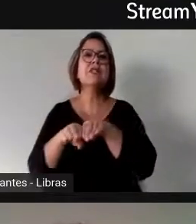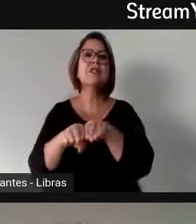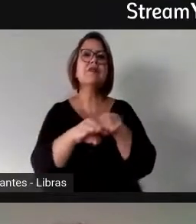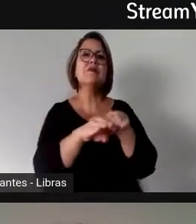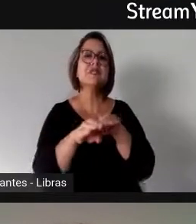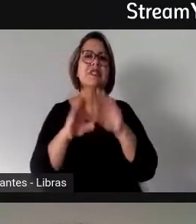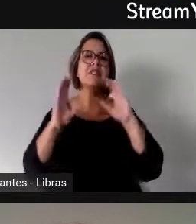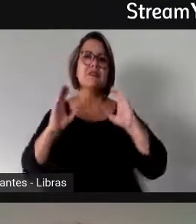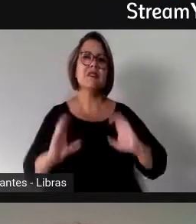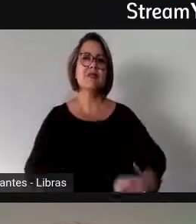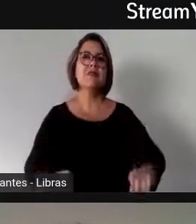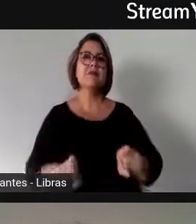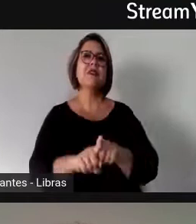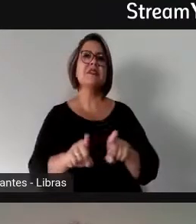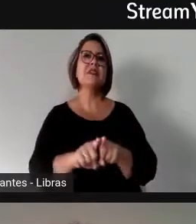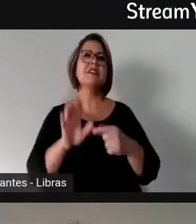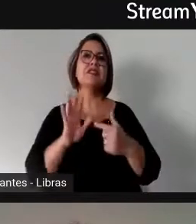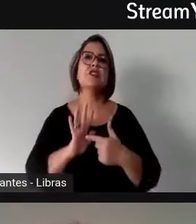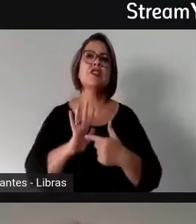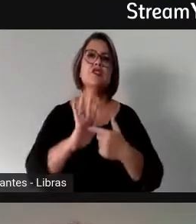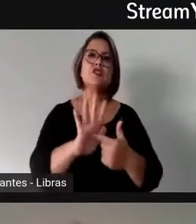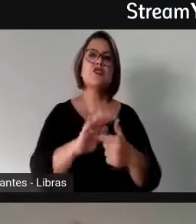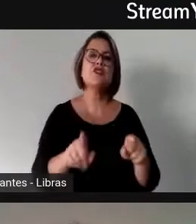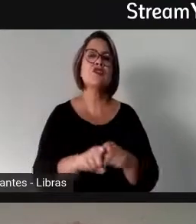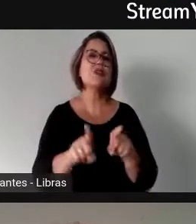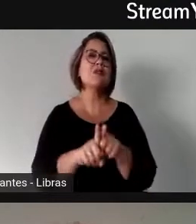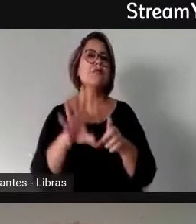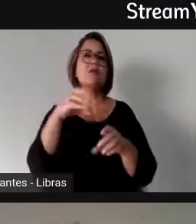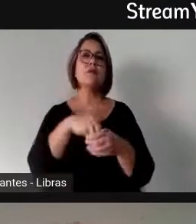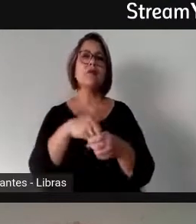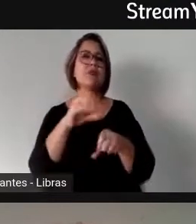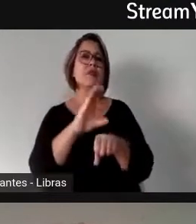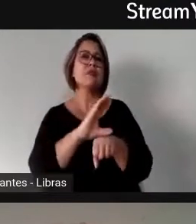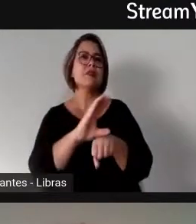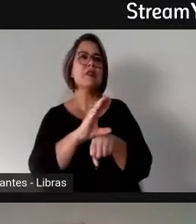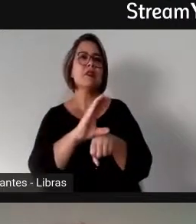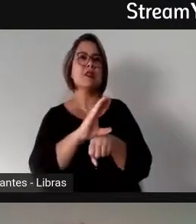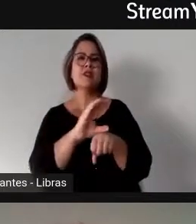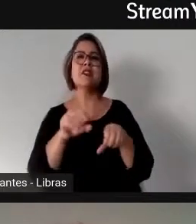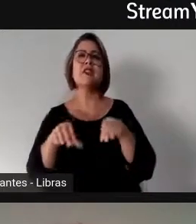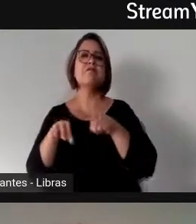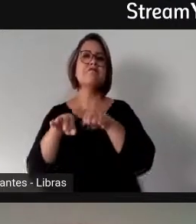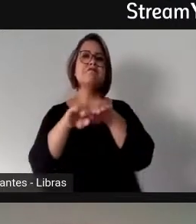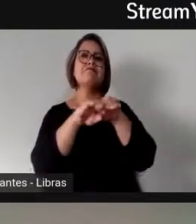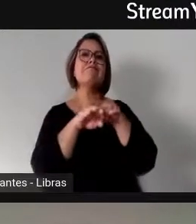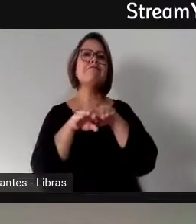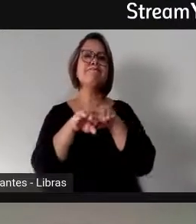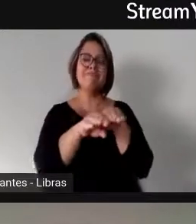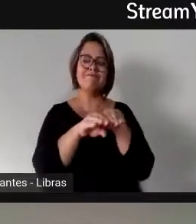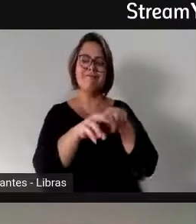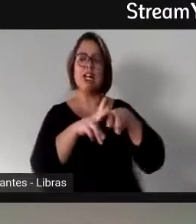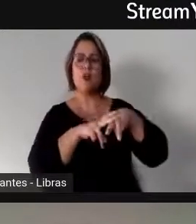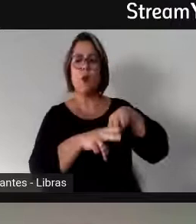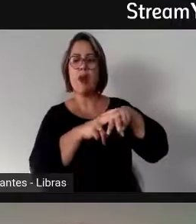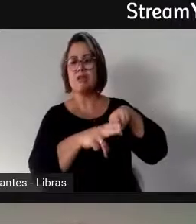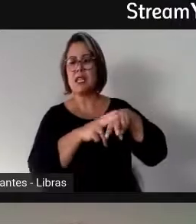contrastado na própria Constituição pela questão da igualdade homens e mulheres, né,